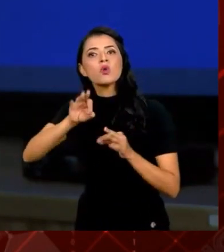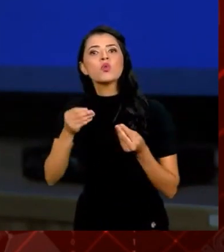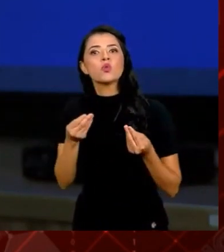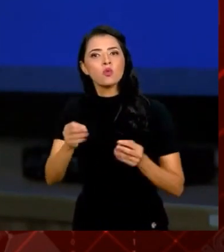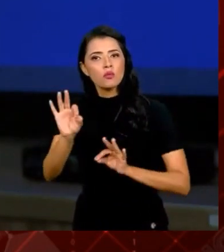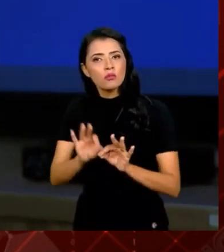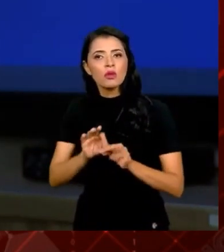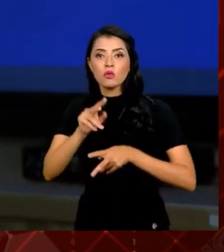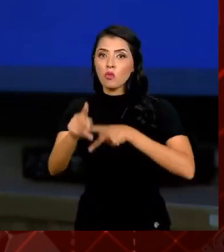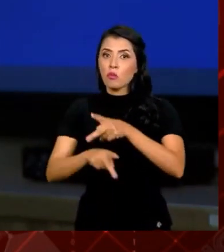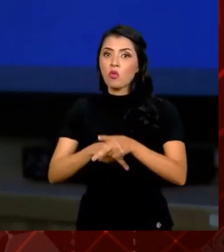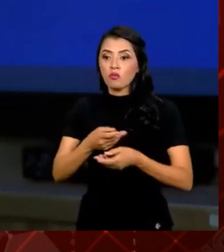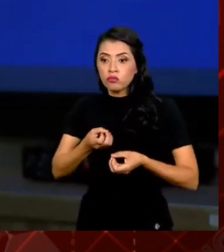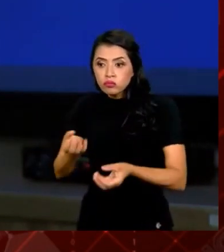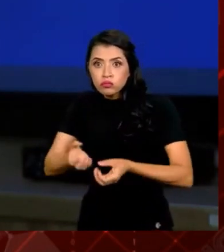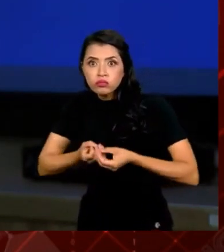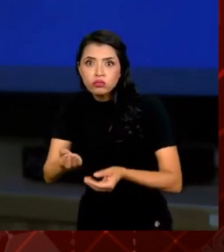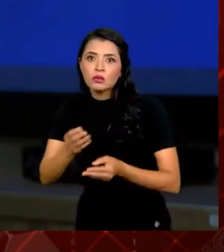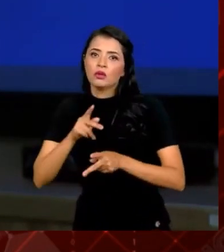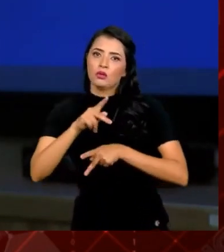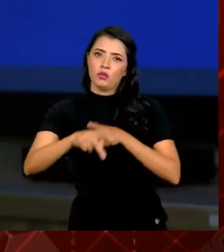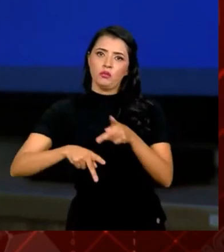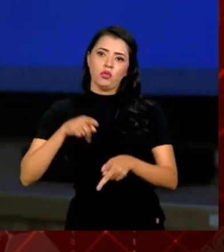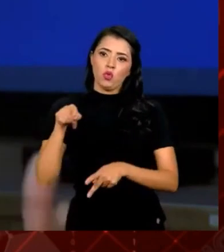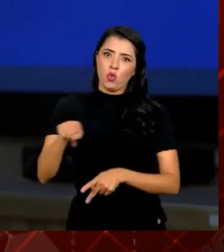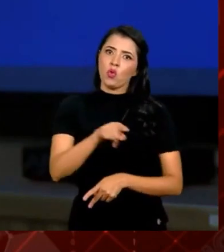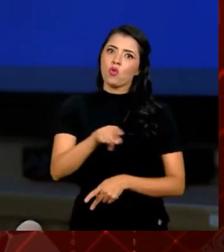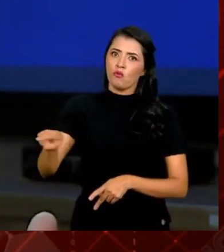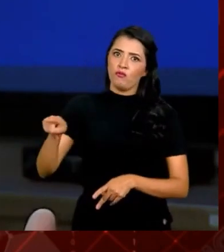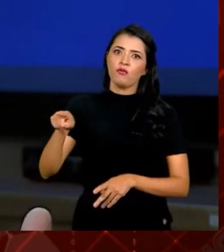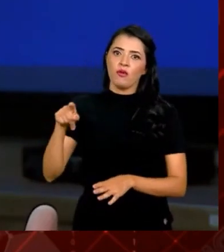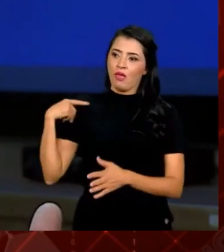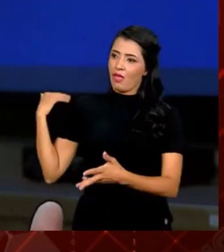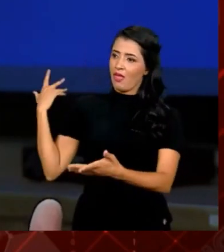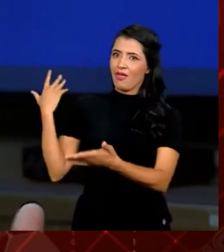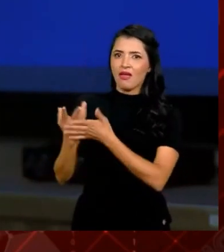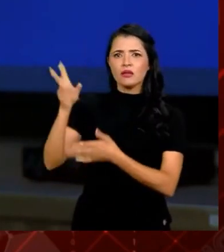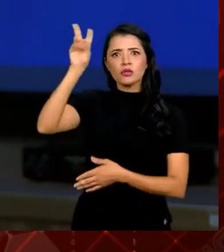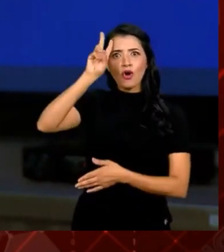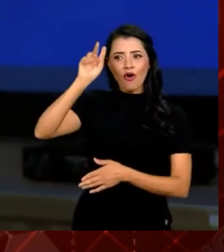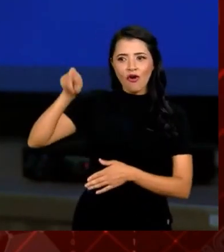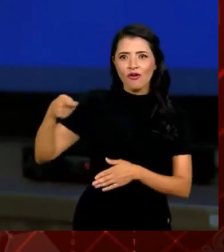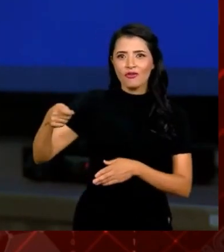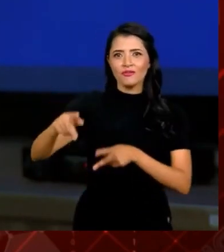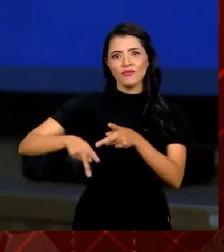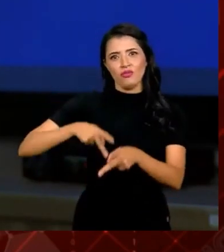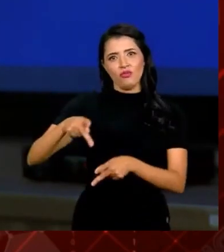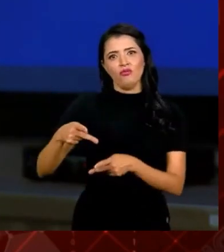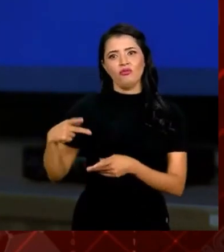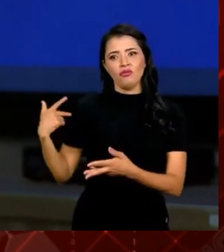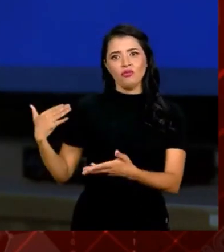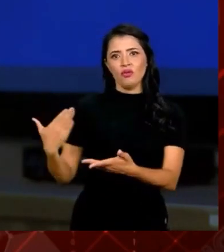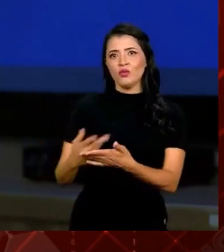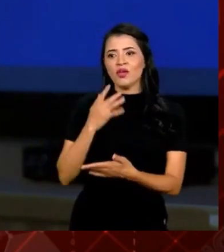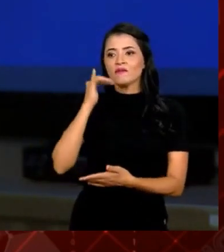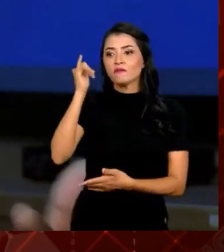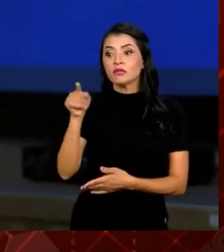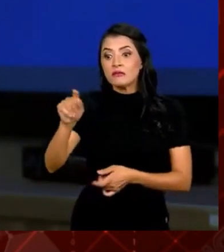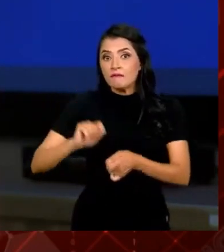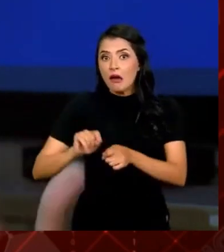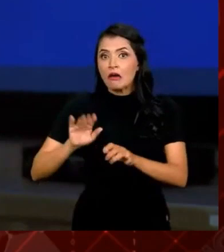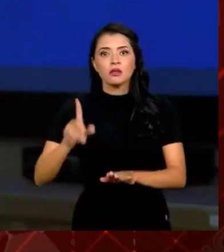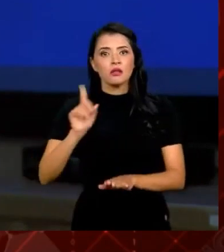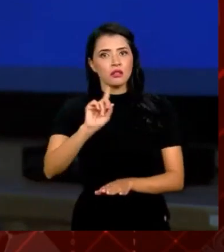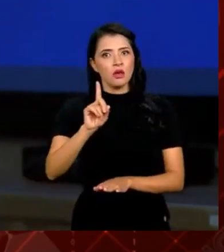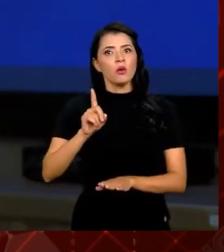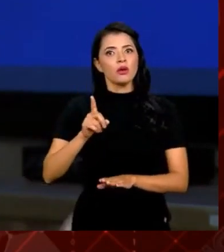preparar o povo. Nós temos que preparar. O povo é histórico. E a gente, assim, não é que dizer ao povo o tem que fazer. Nós